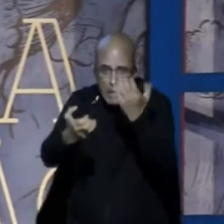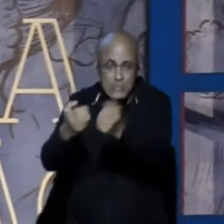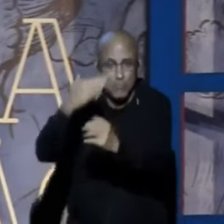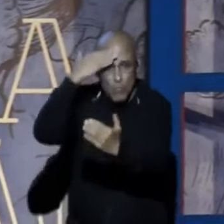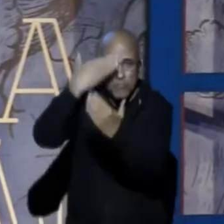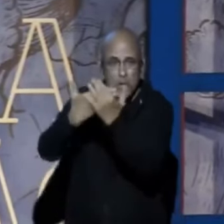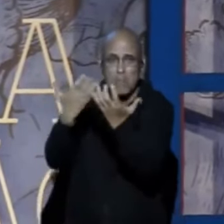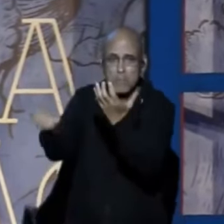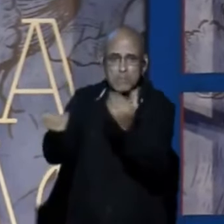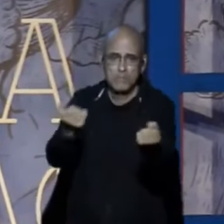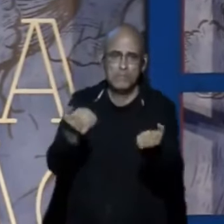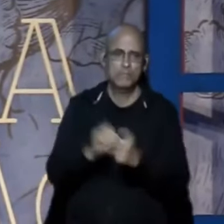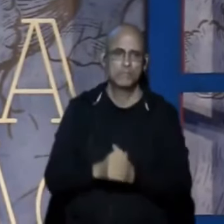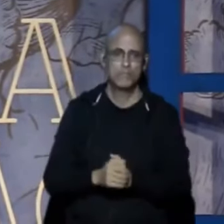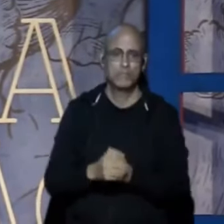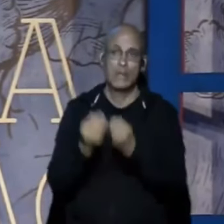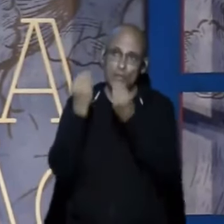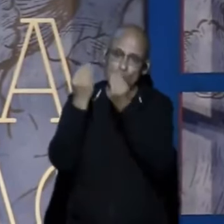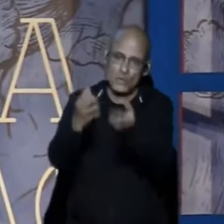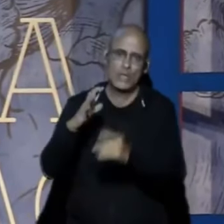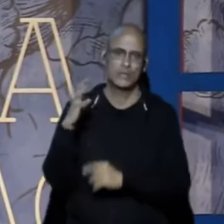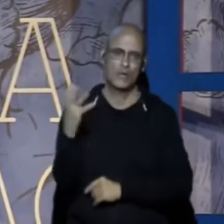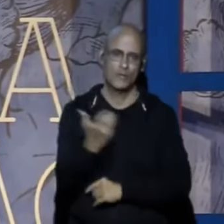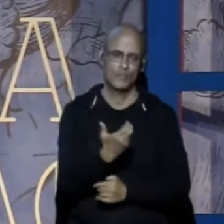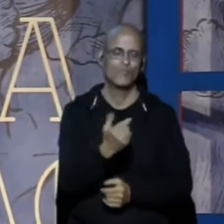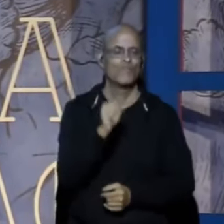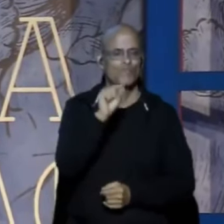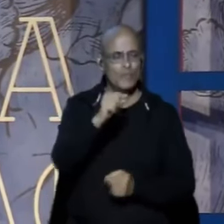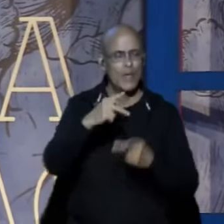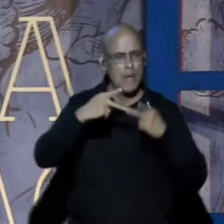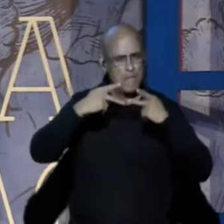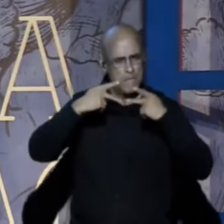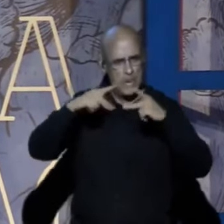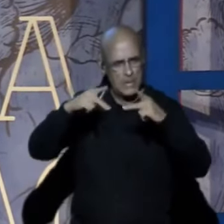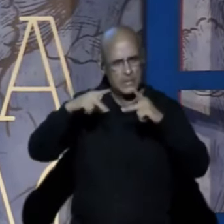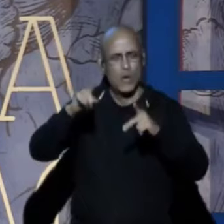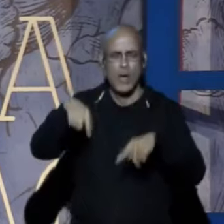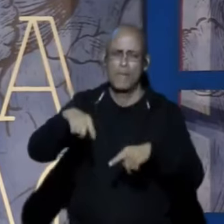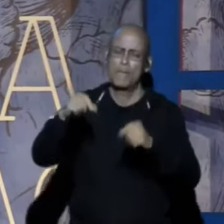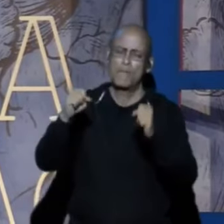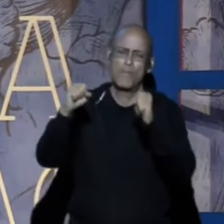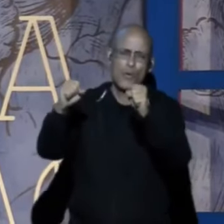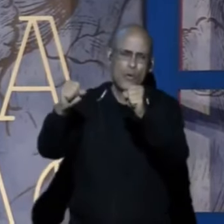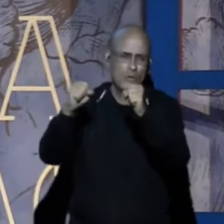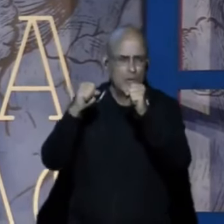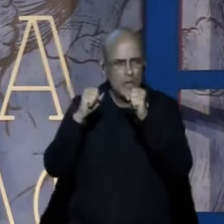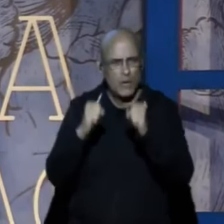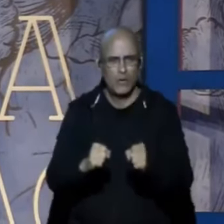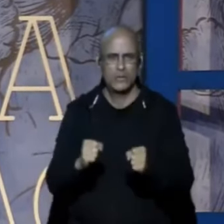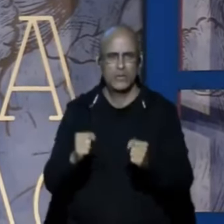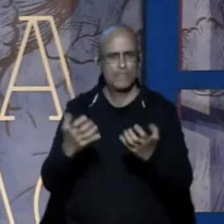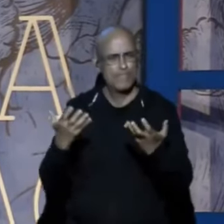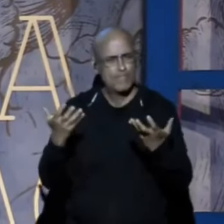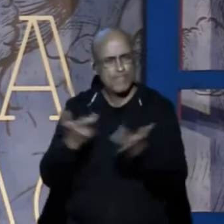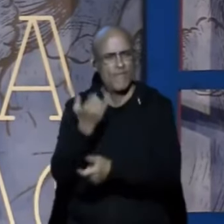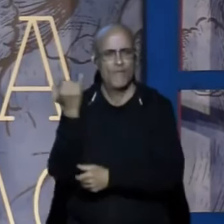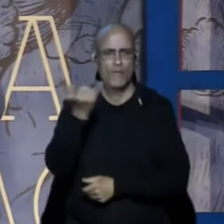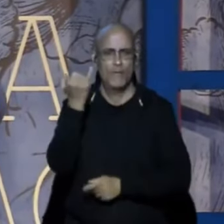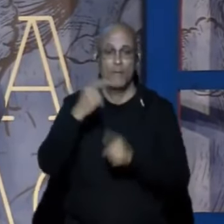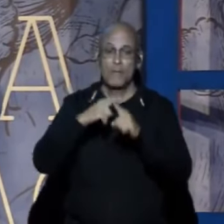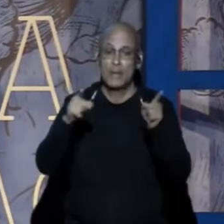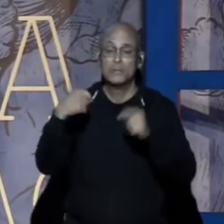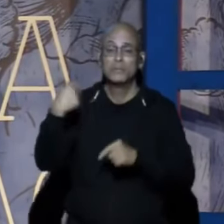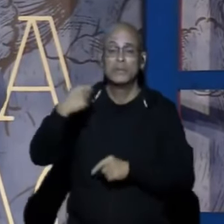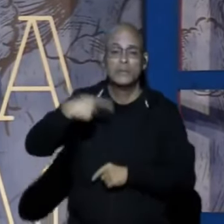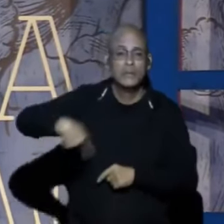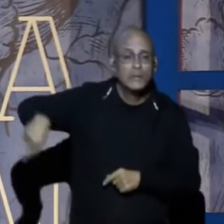Meus irmãos, essa mensagem Ela é muito poderosa Essa mensagem, ela é muito preciosa Mas ela exige em nós A